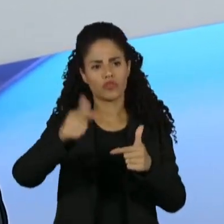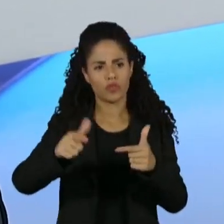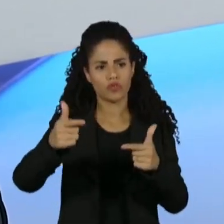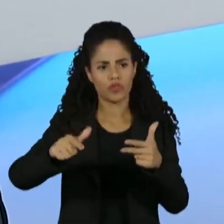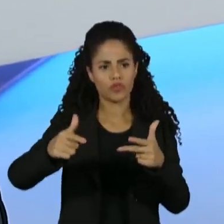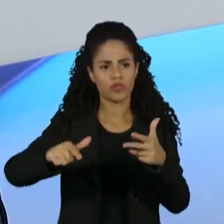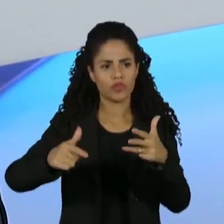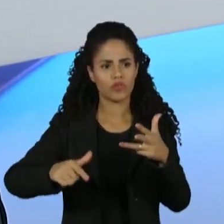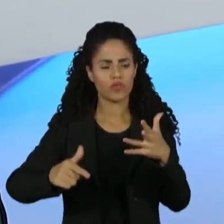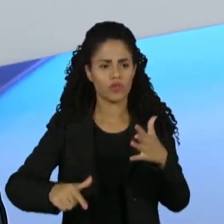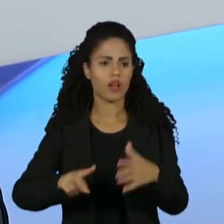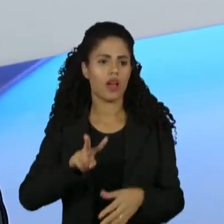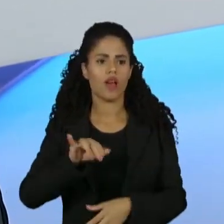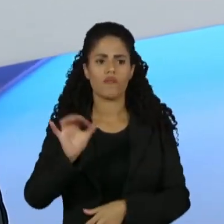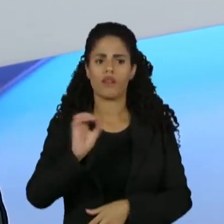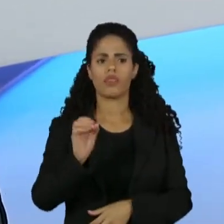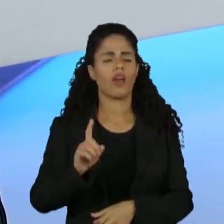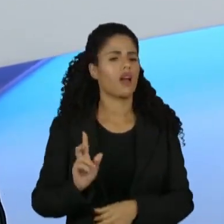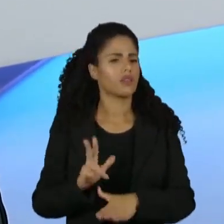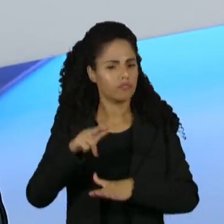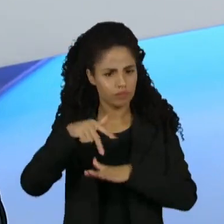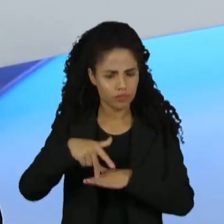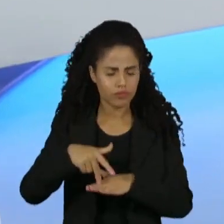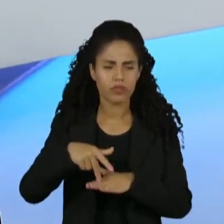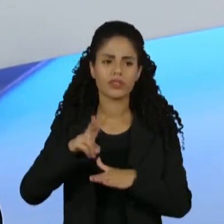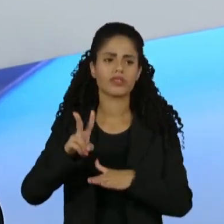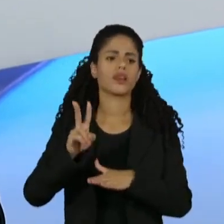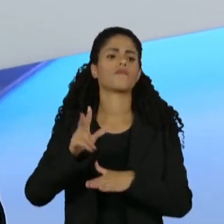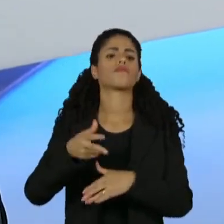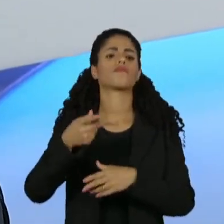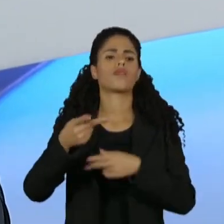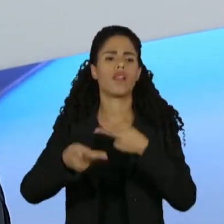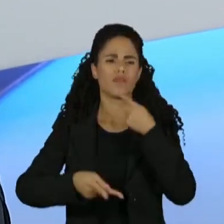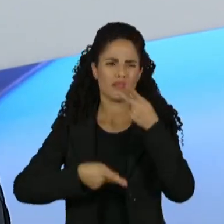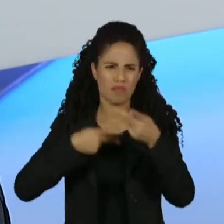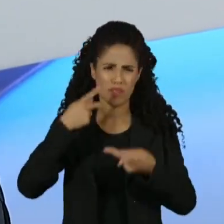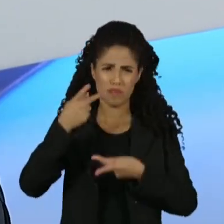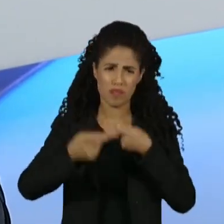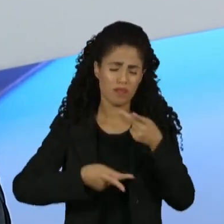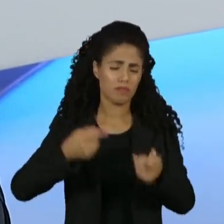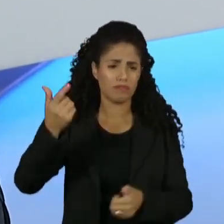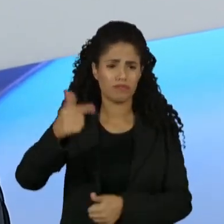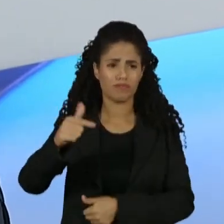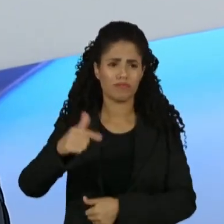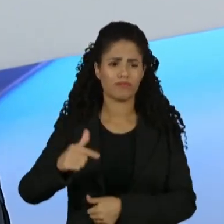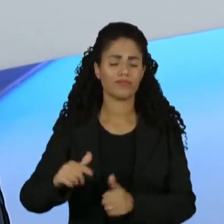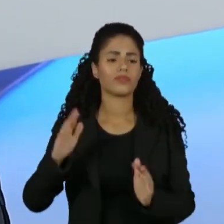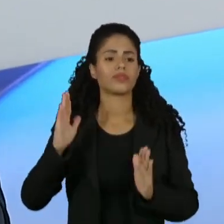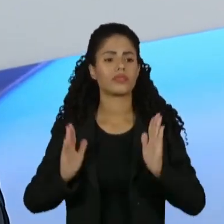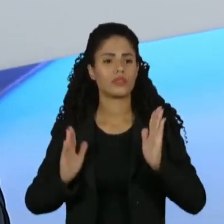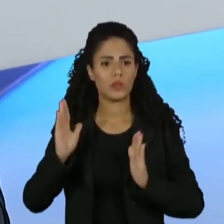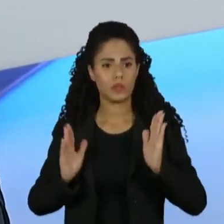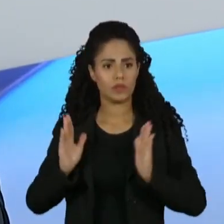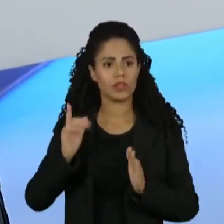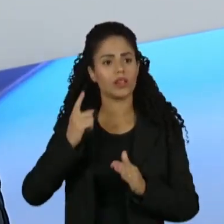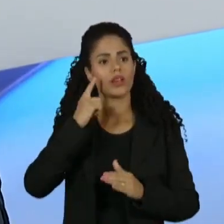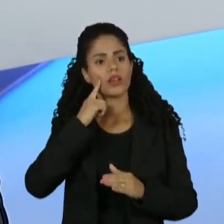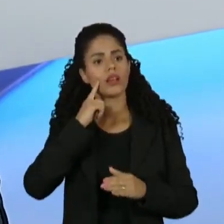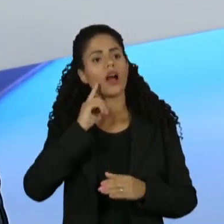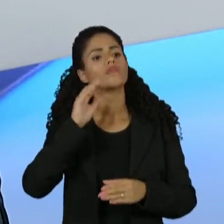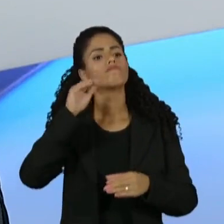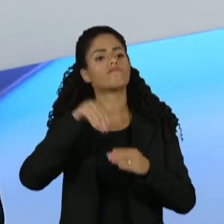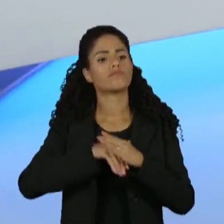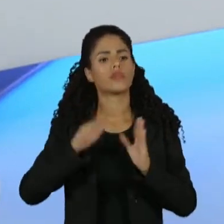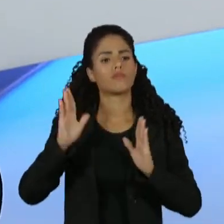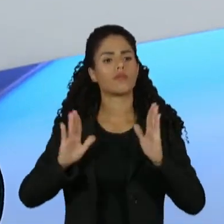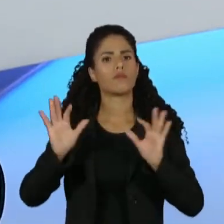candidato à reeleição. Ele falou isso várias vezes, fez questão de repetir isso várias vezes durante a campanha. Terminada a eleição, já no